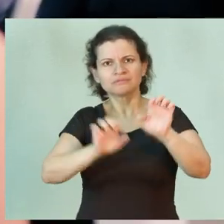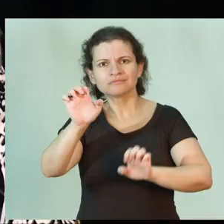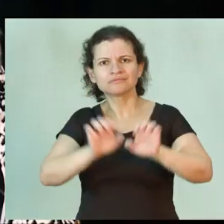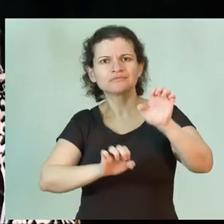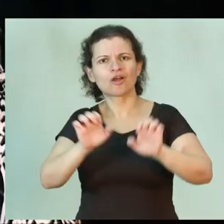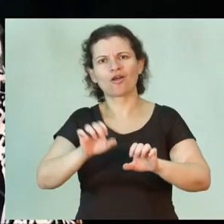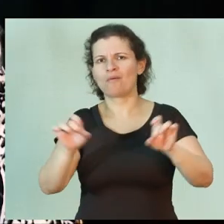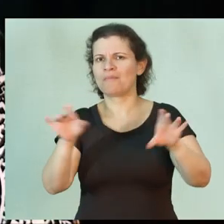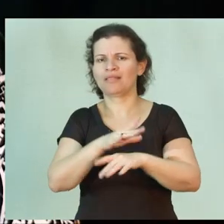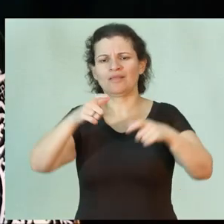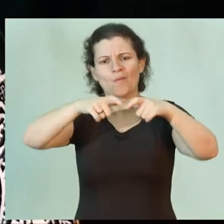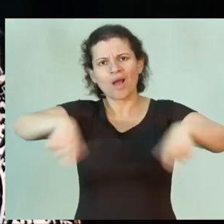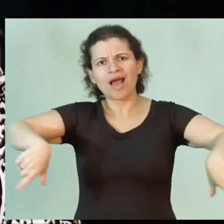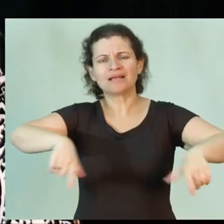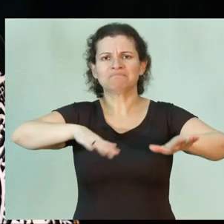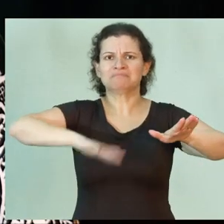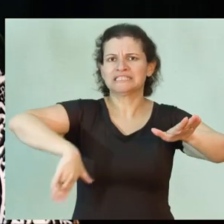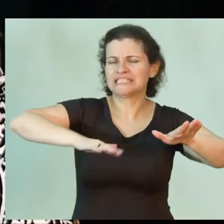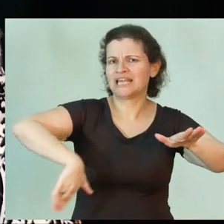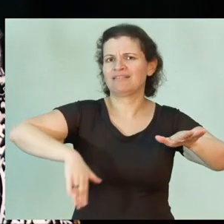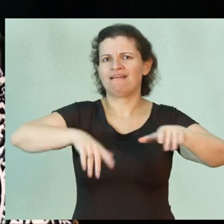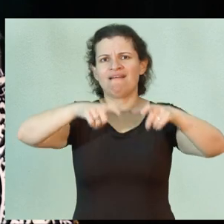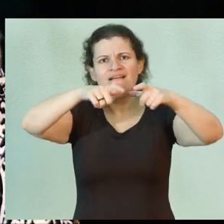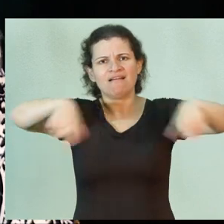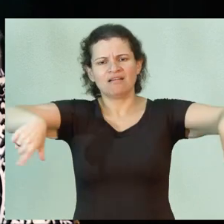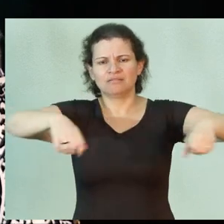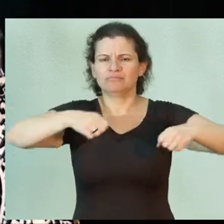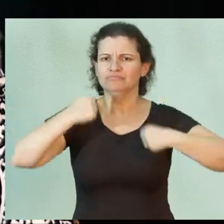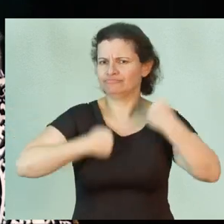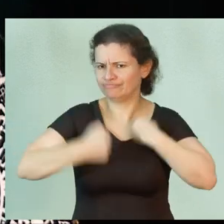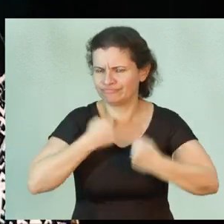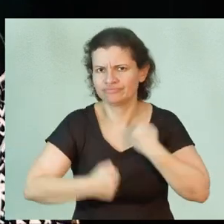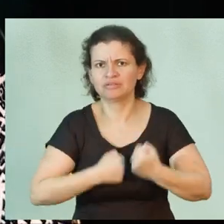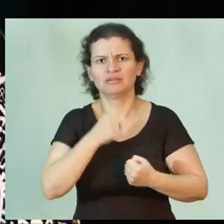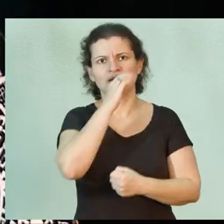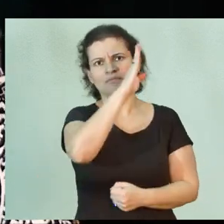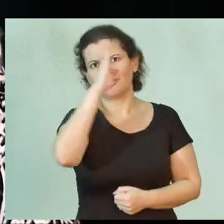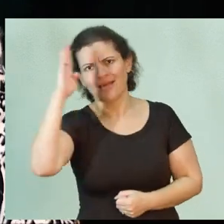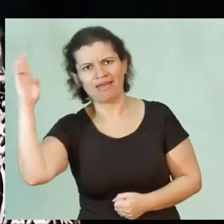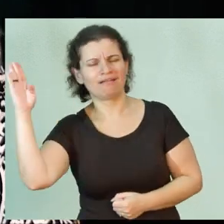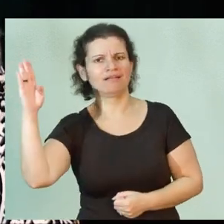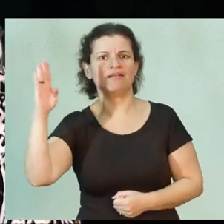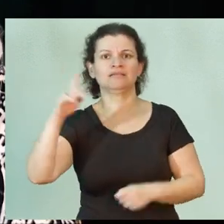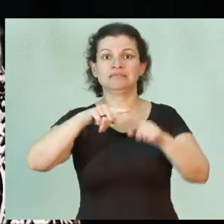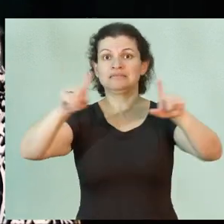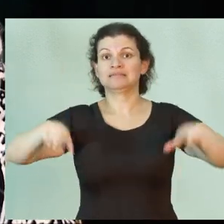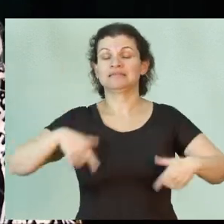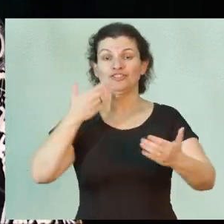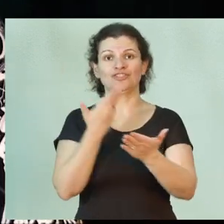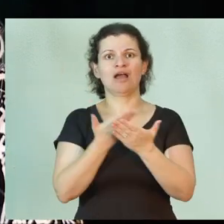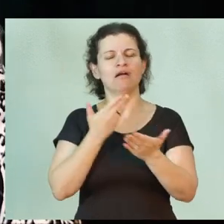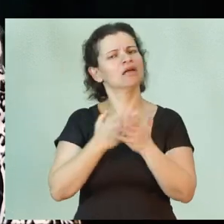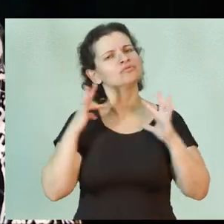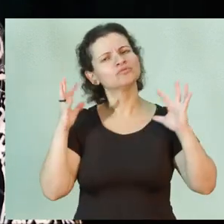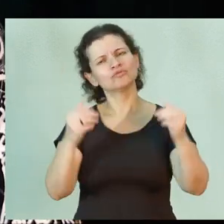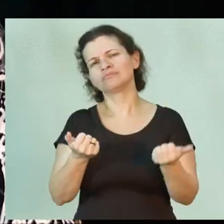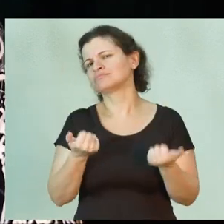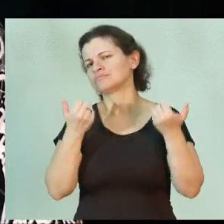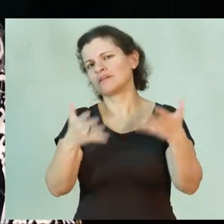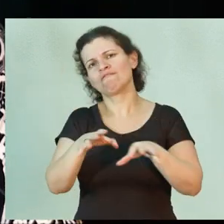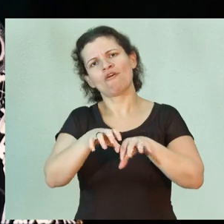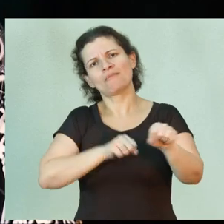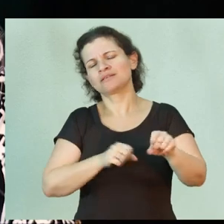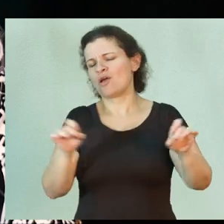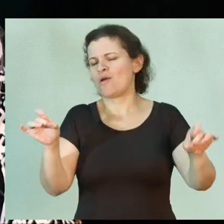com quadras, ginásio, piscina, campo, pista de atletismo, biblioteca e salas de aula, tudo isso para garantir a